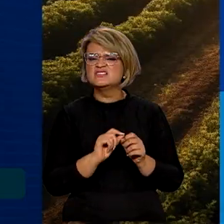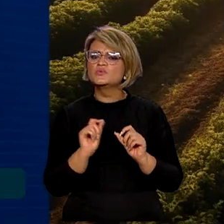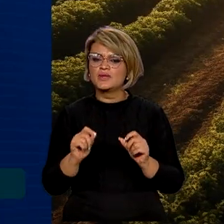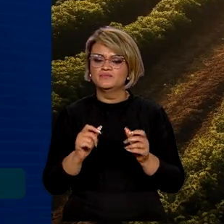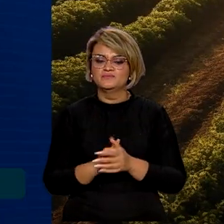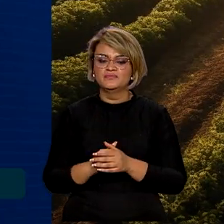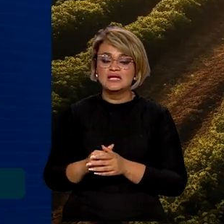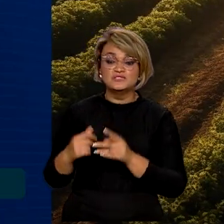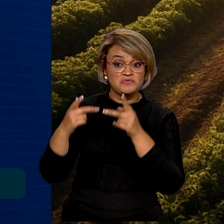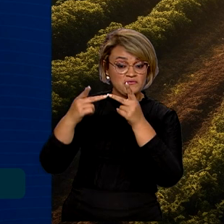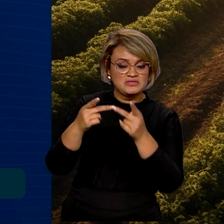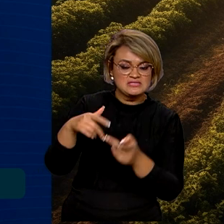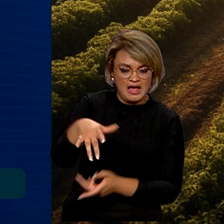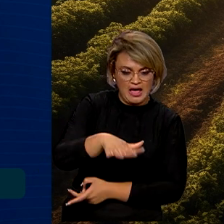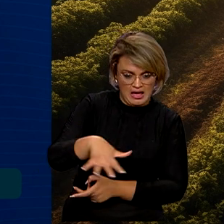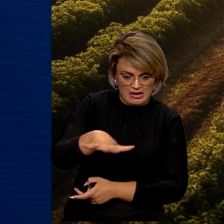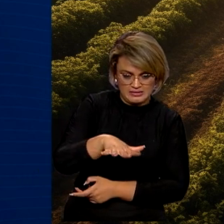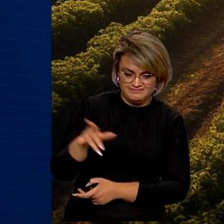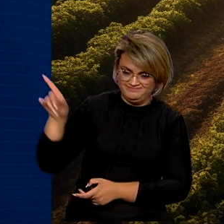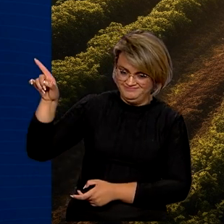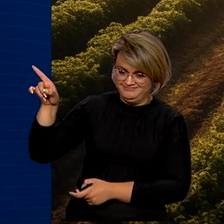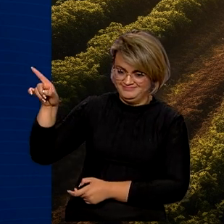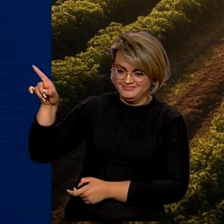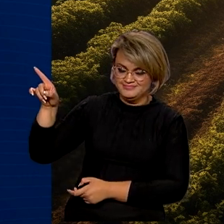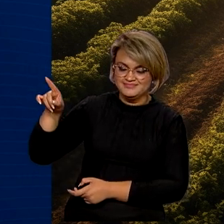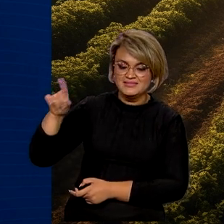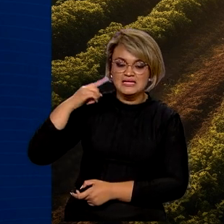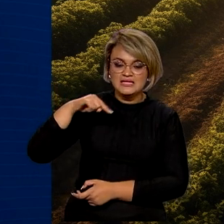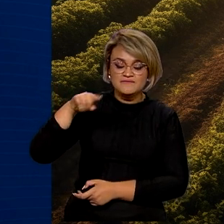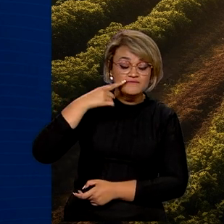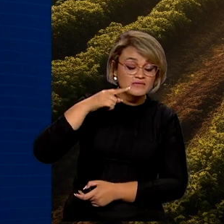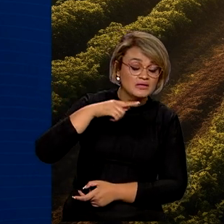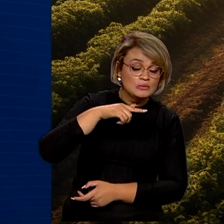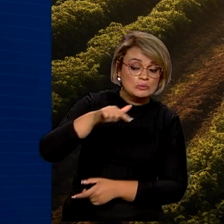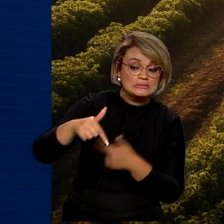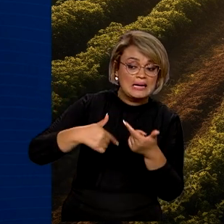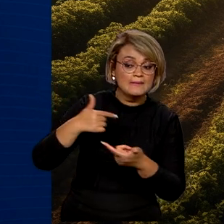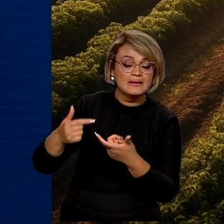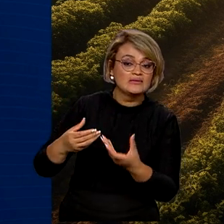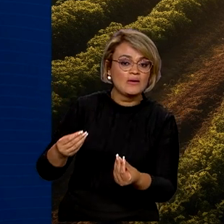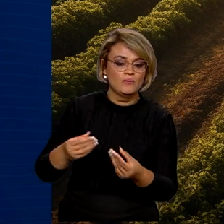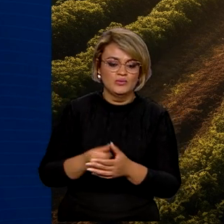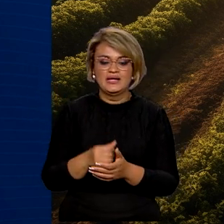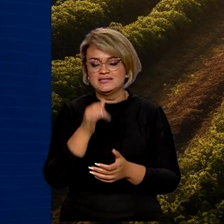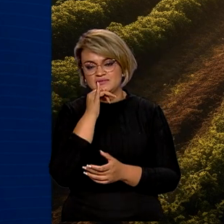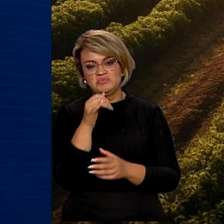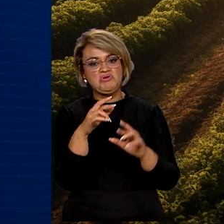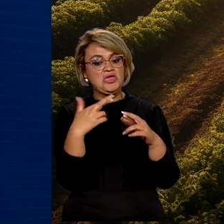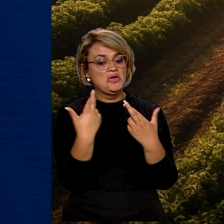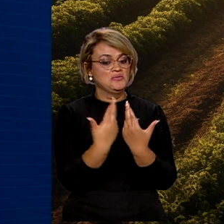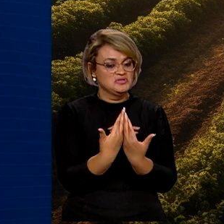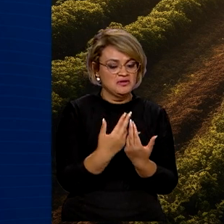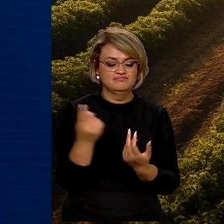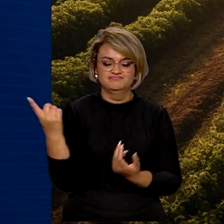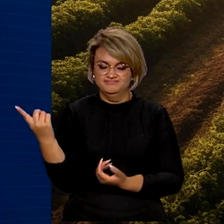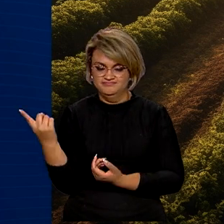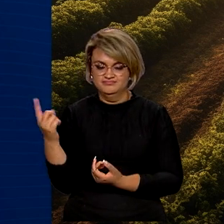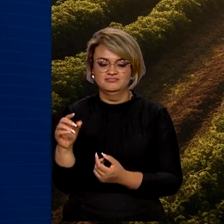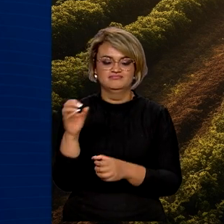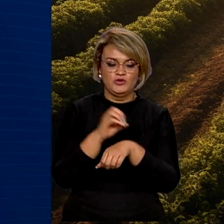visitas técnicas às propriedades rurais e atividades coletivas, como reuniões de planejamento,